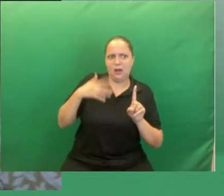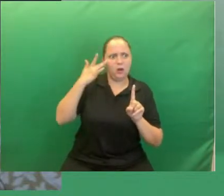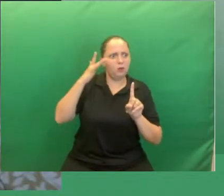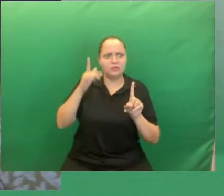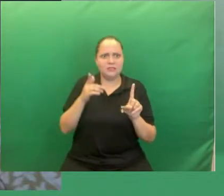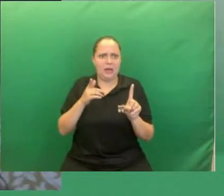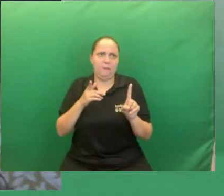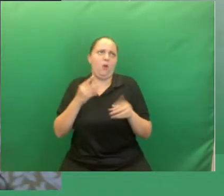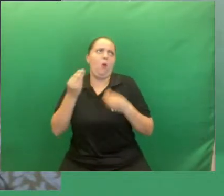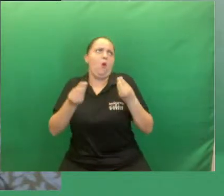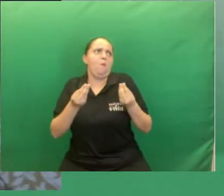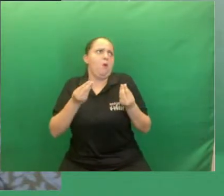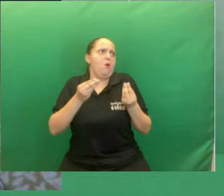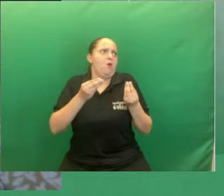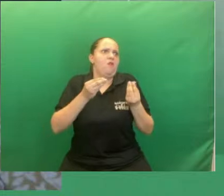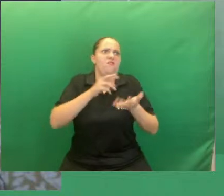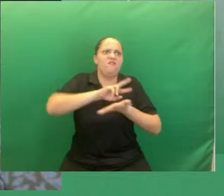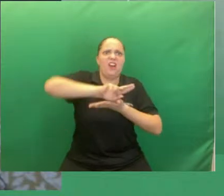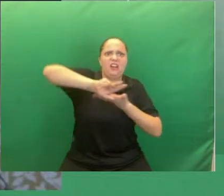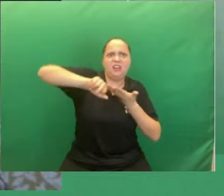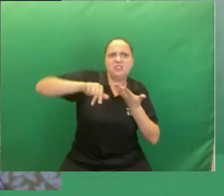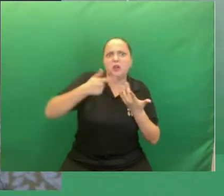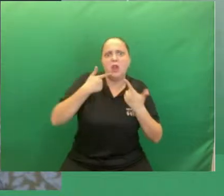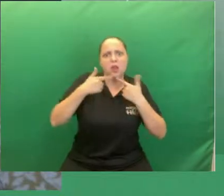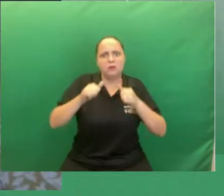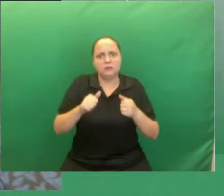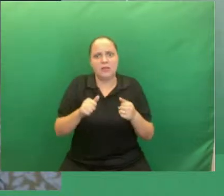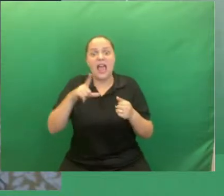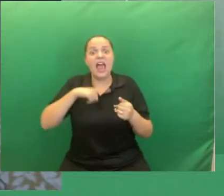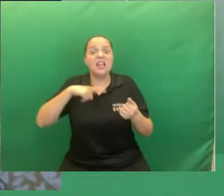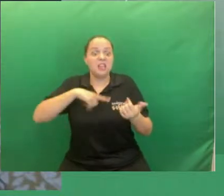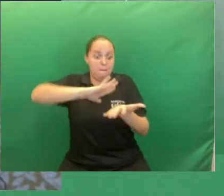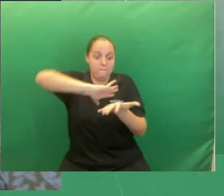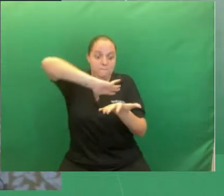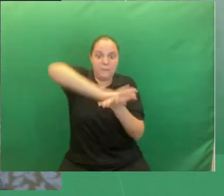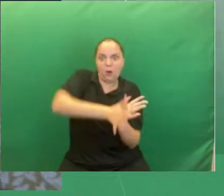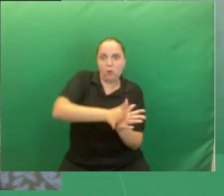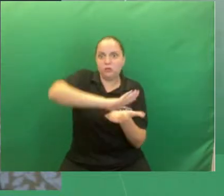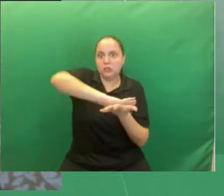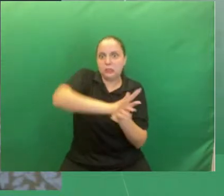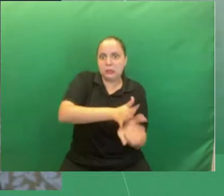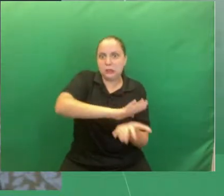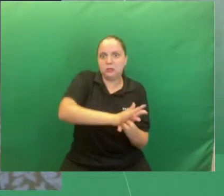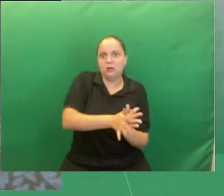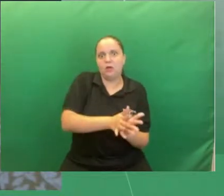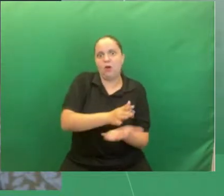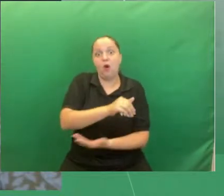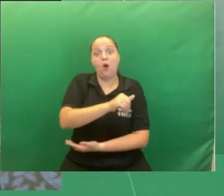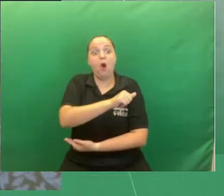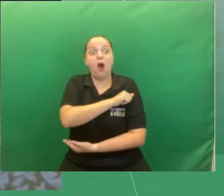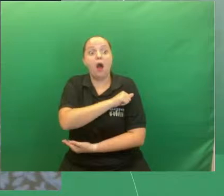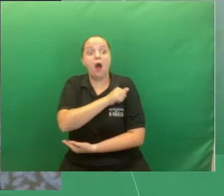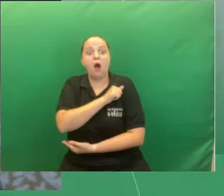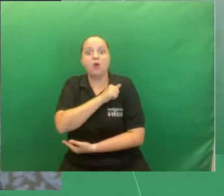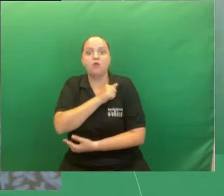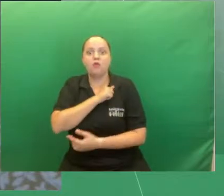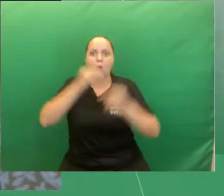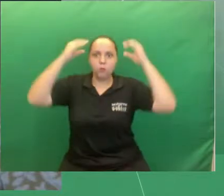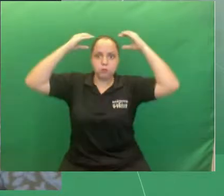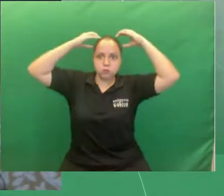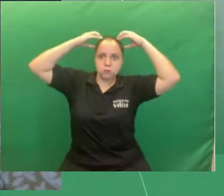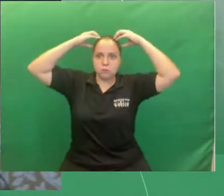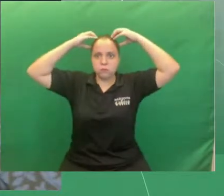linguísticas e por causa disso ela comete preconceito linguístico com o aluno Lúcio, que é o protagonista do conto.